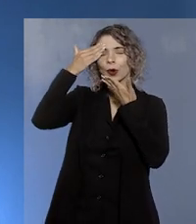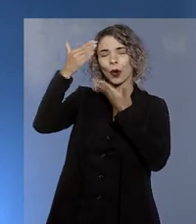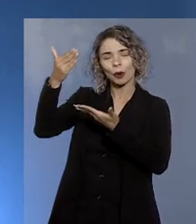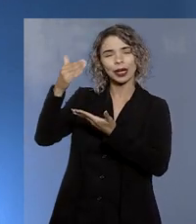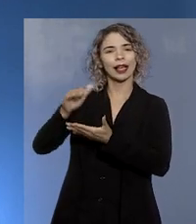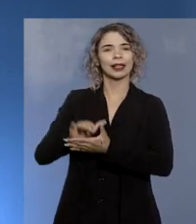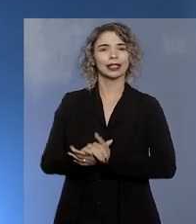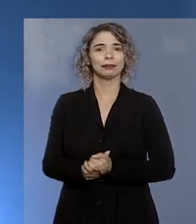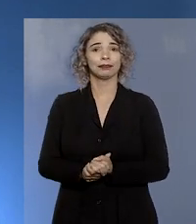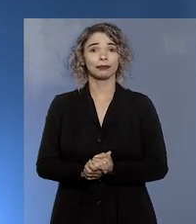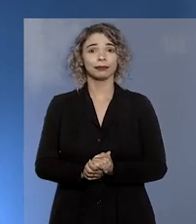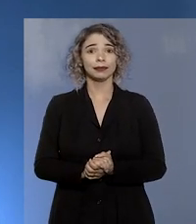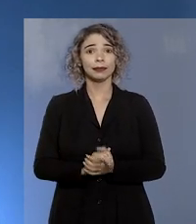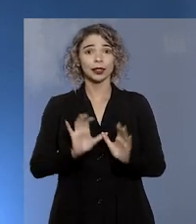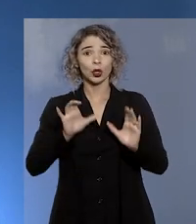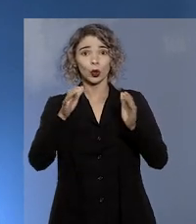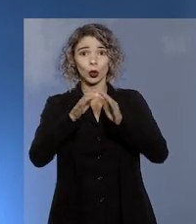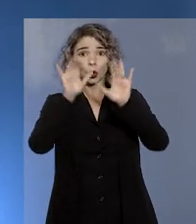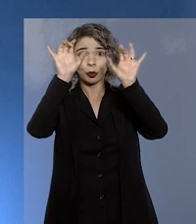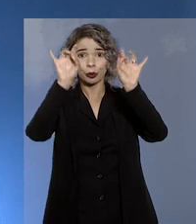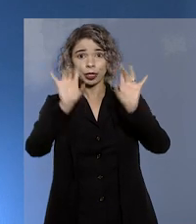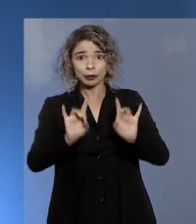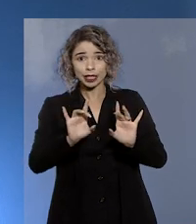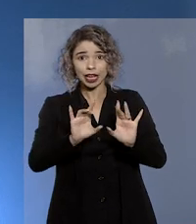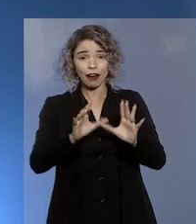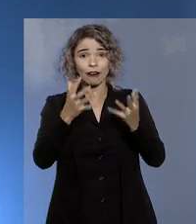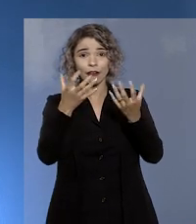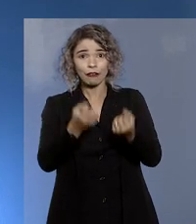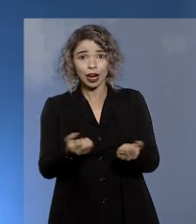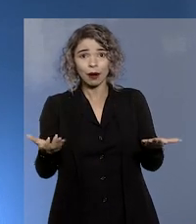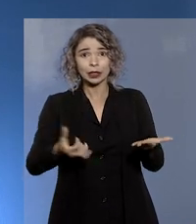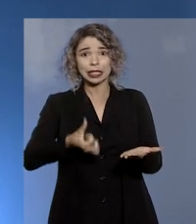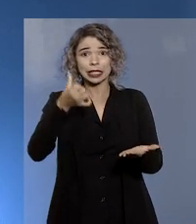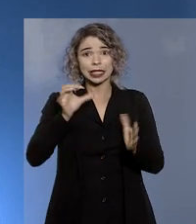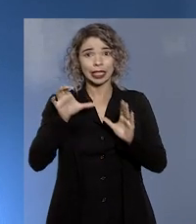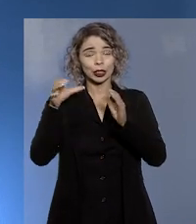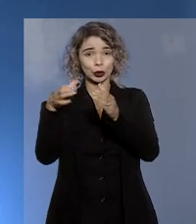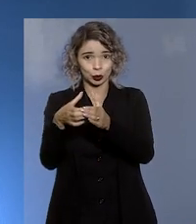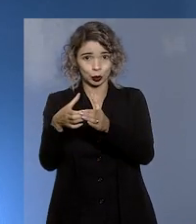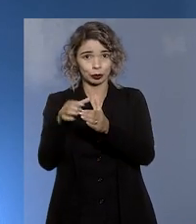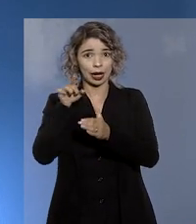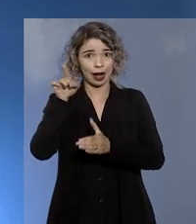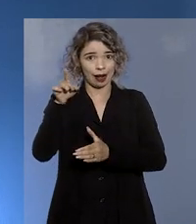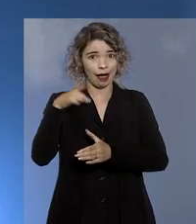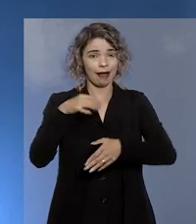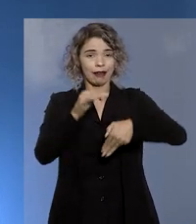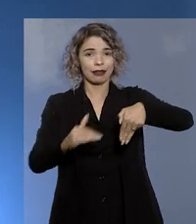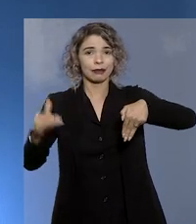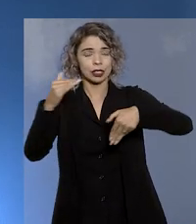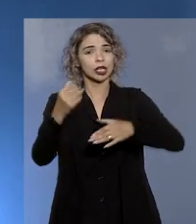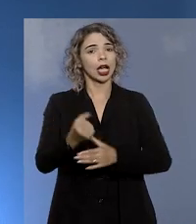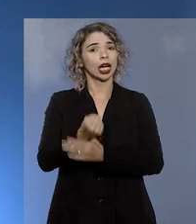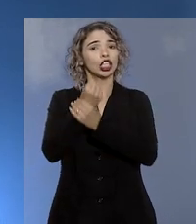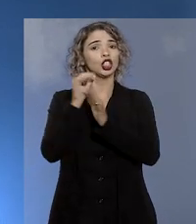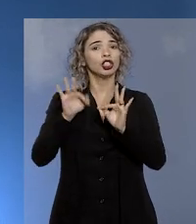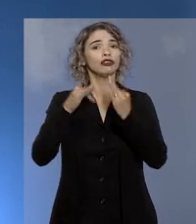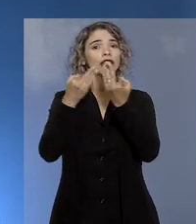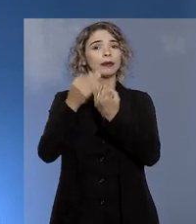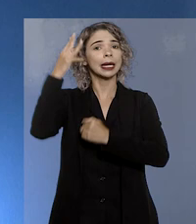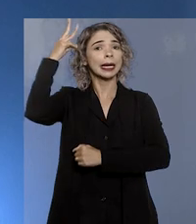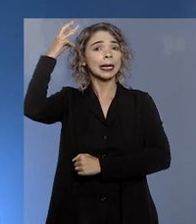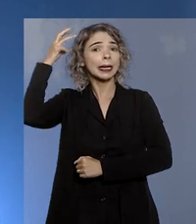obrigada, Samanta. E da Corte Especial, vamos para a sexta turma. Lá, os ministros